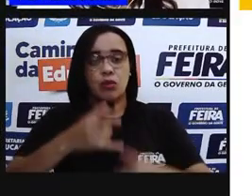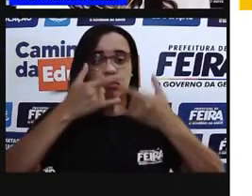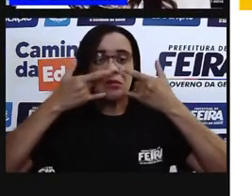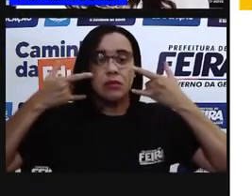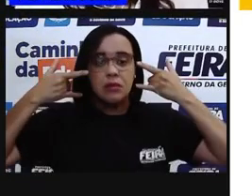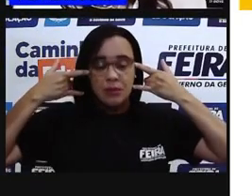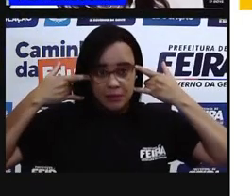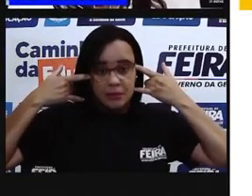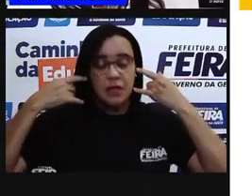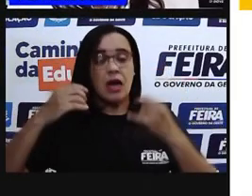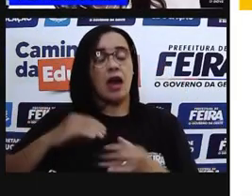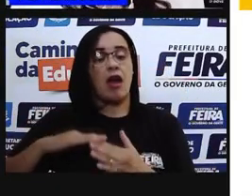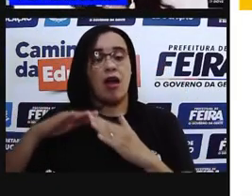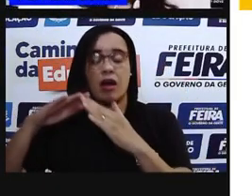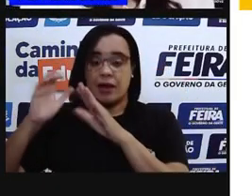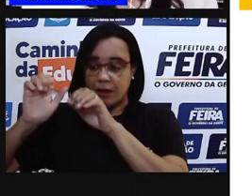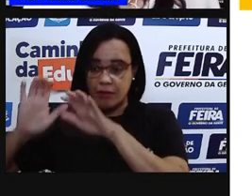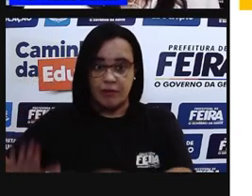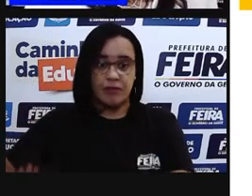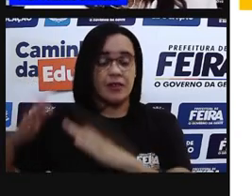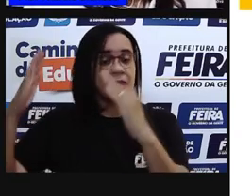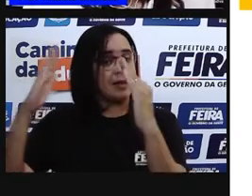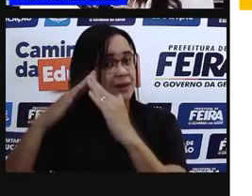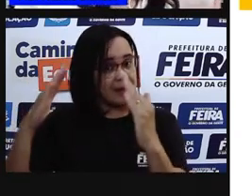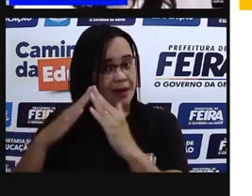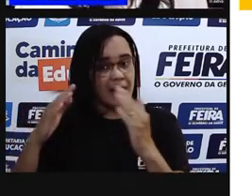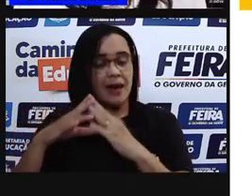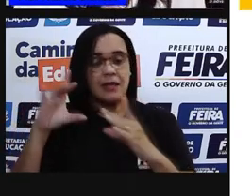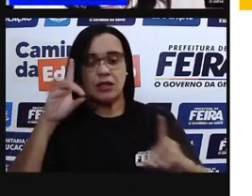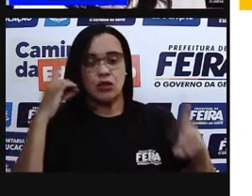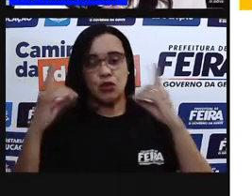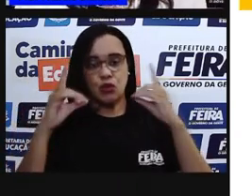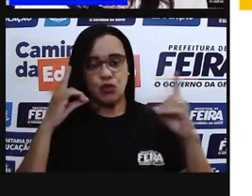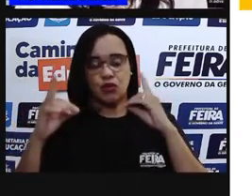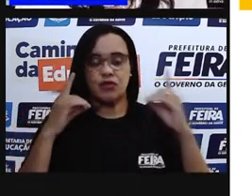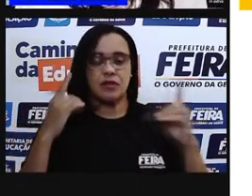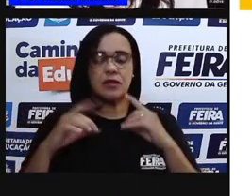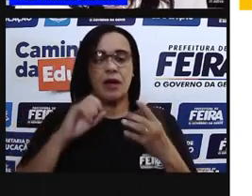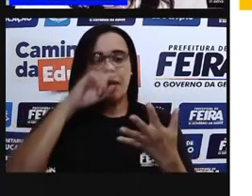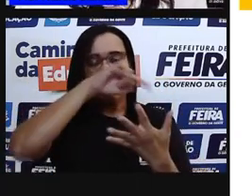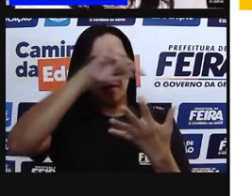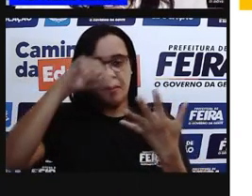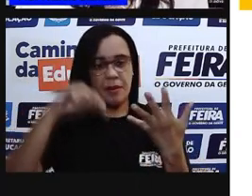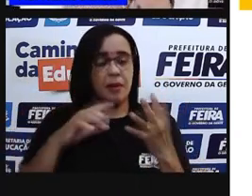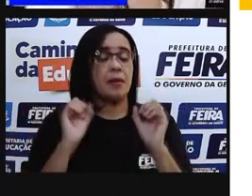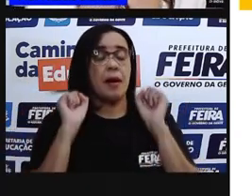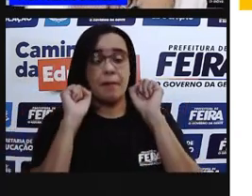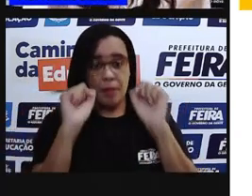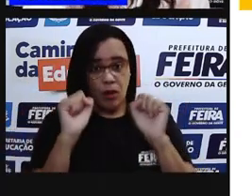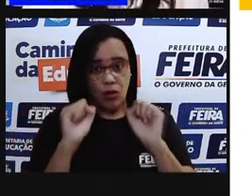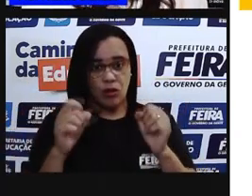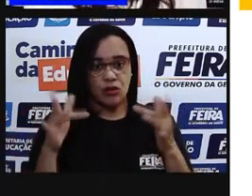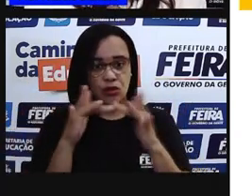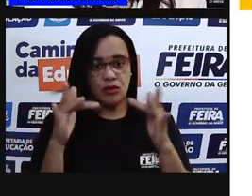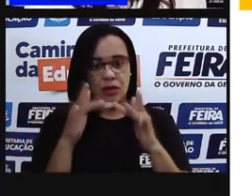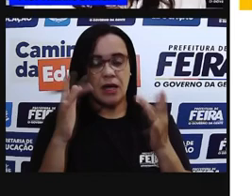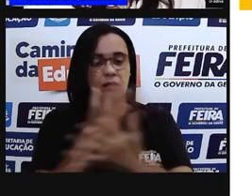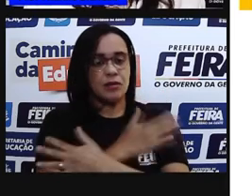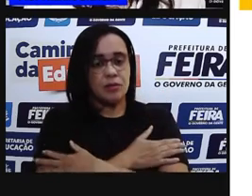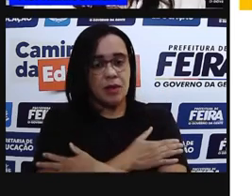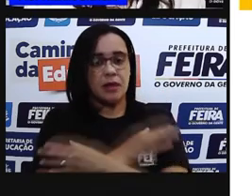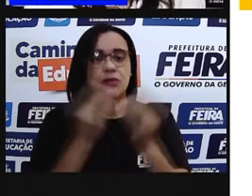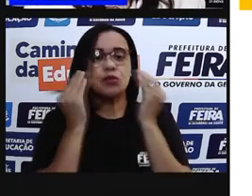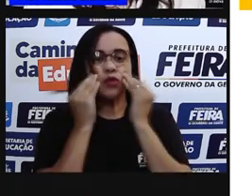Quem puder, fique em casa. Qualquer dúvida a mais, entre em contato comigo pelas redes sociais. Abraço